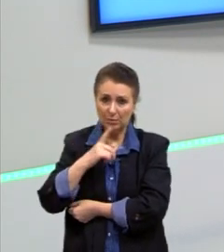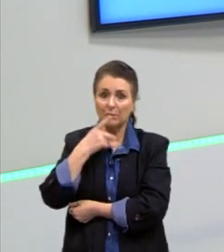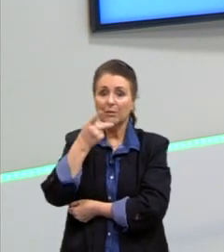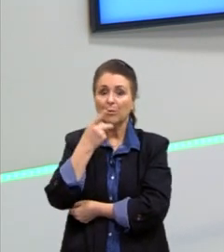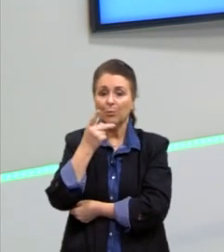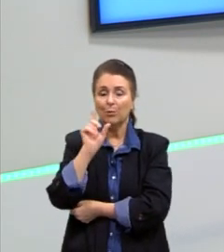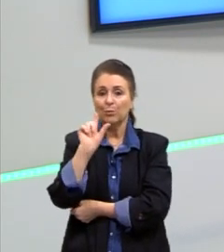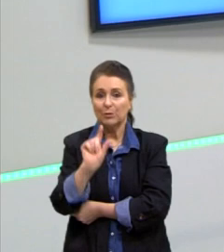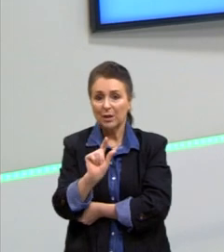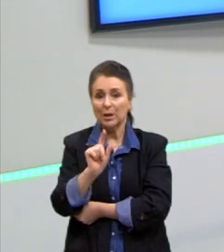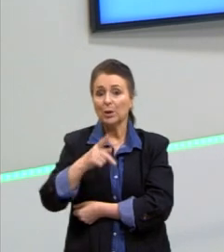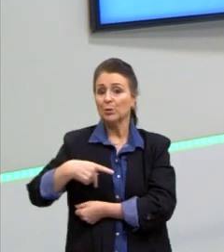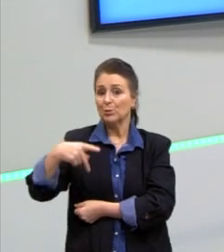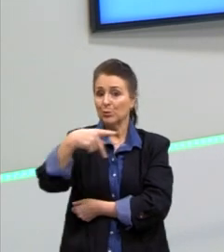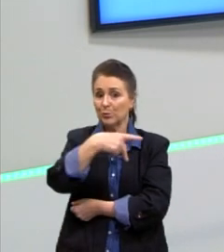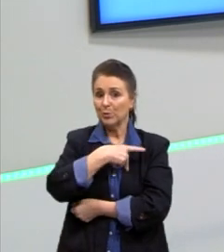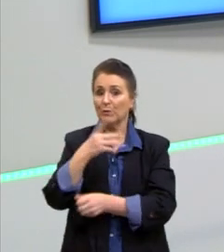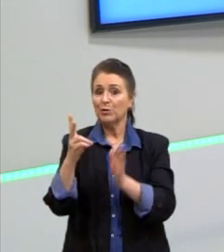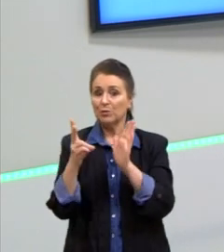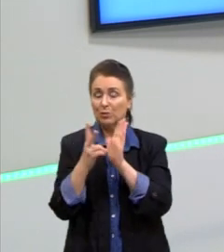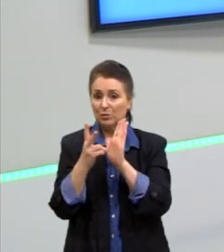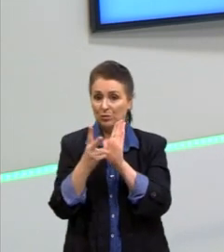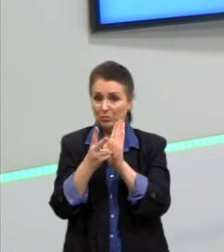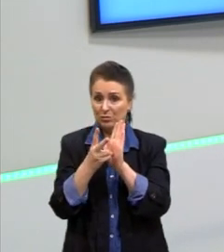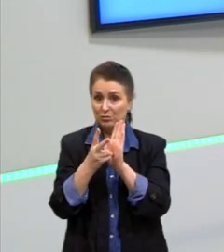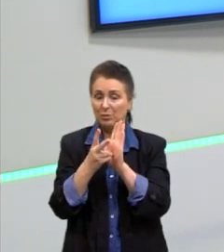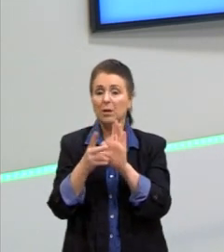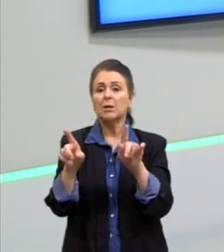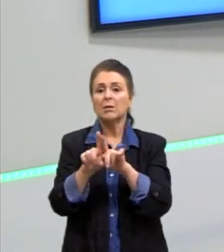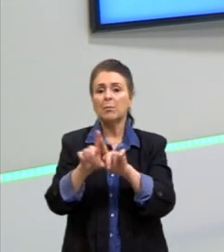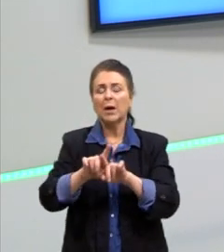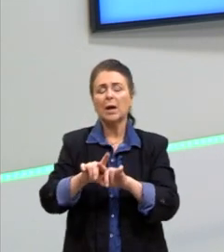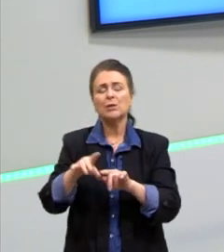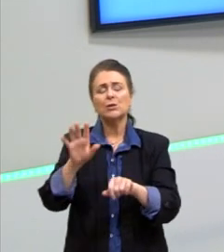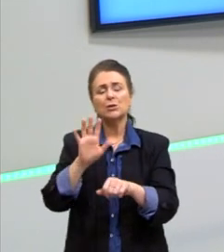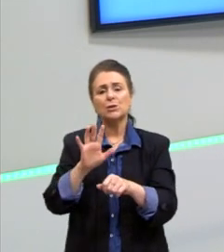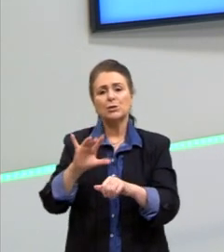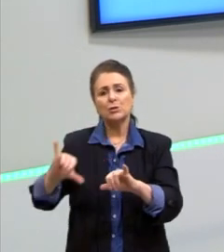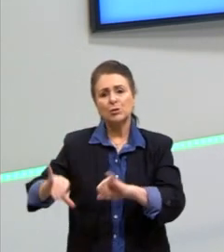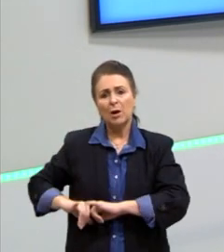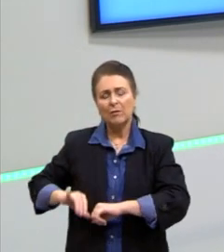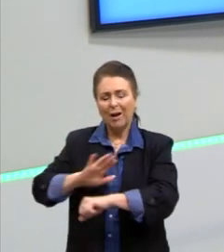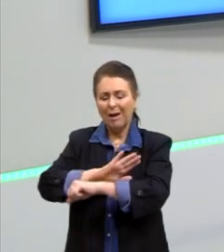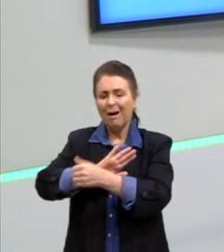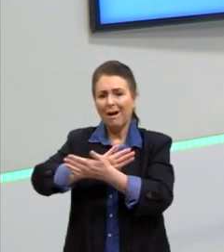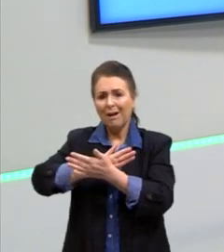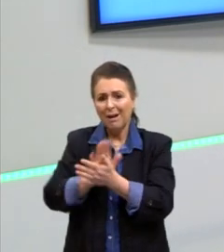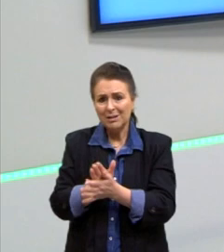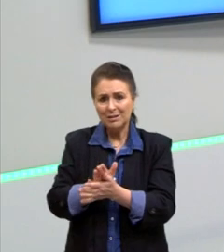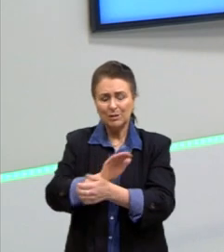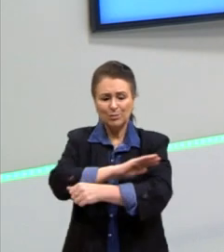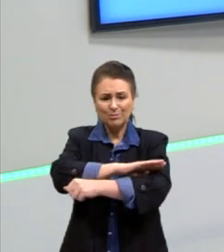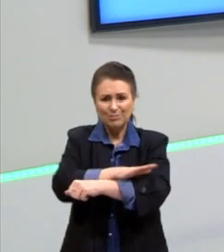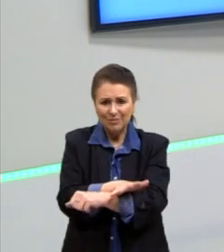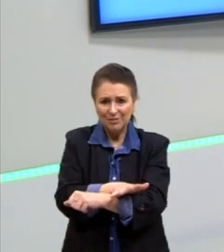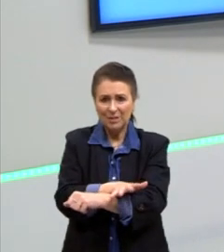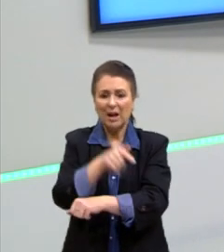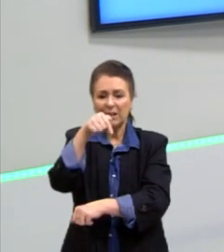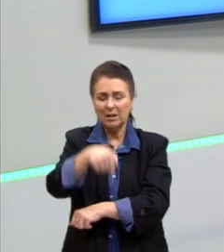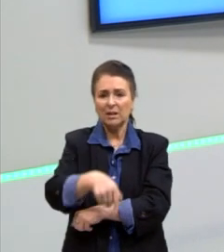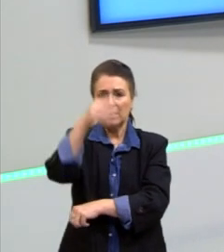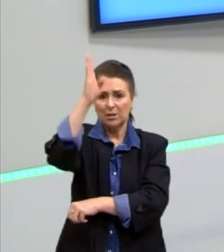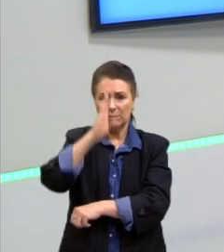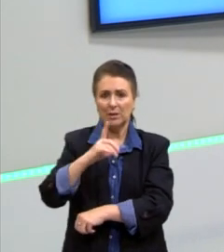indígenas. Os povos indígenas também sofrem racismo no Brasil. Também são vistos como inferiores. Também têm a sua